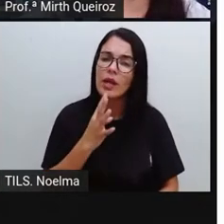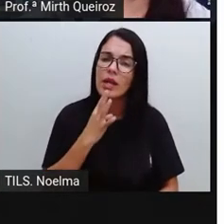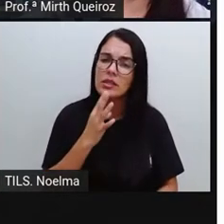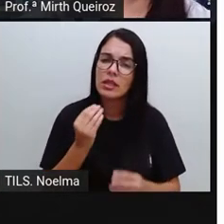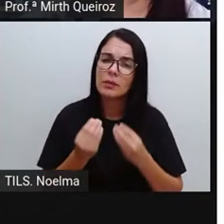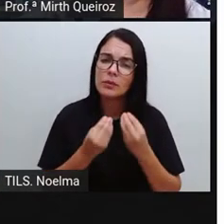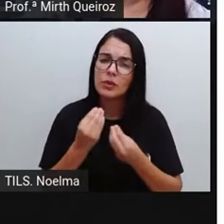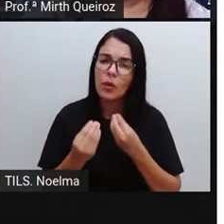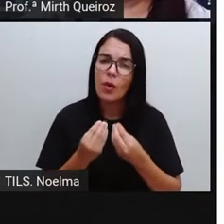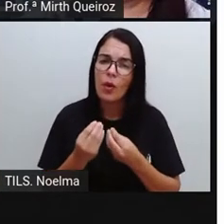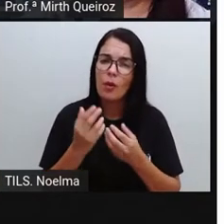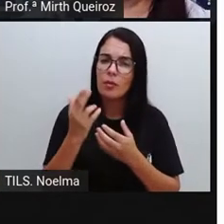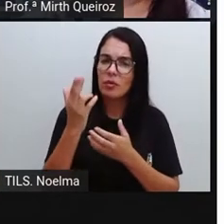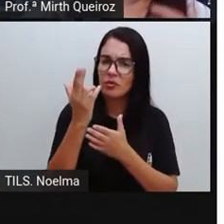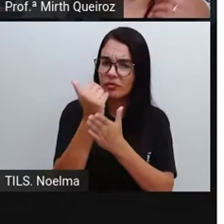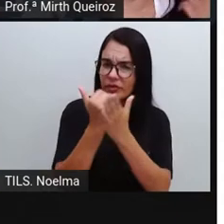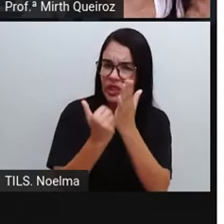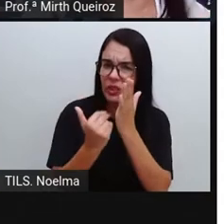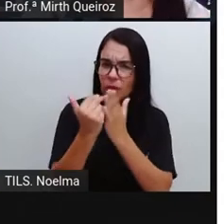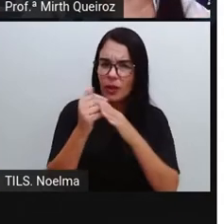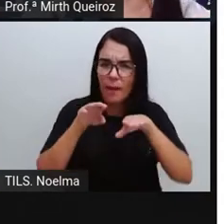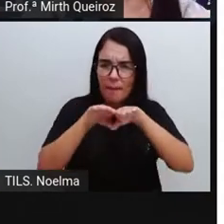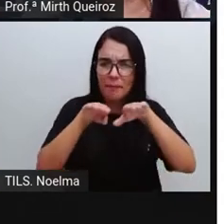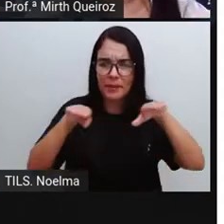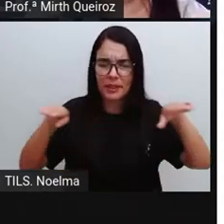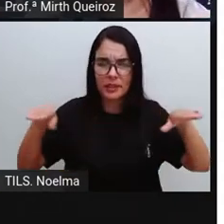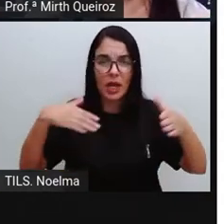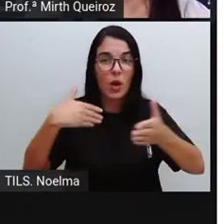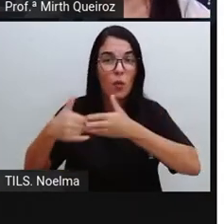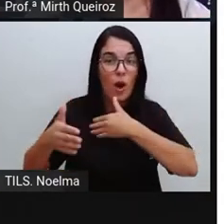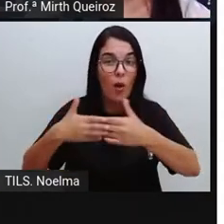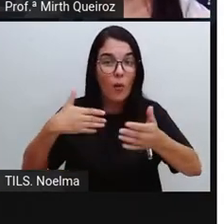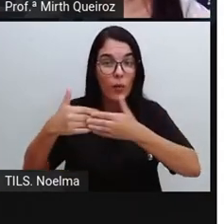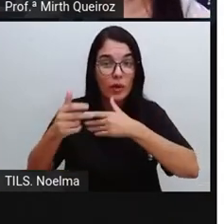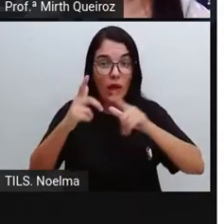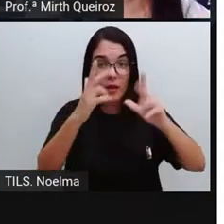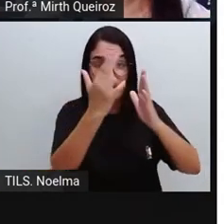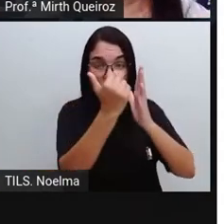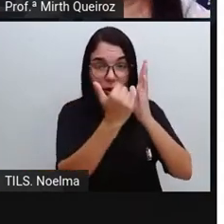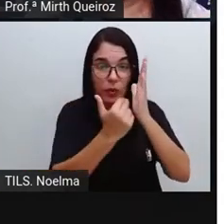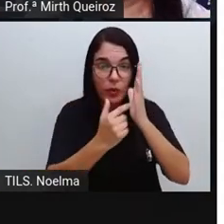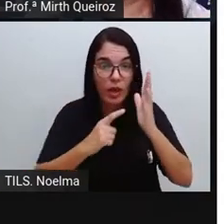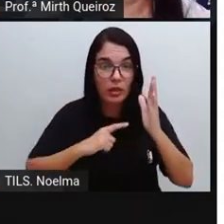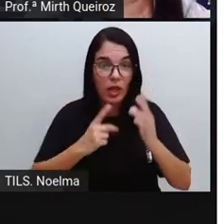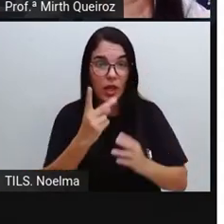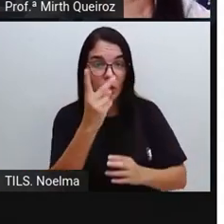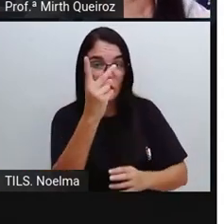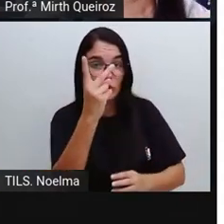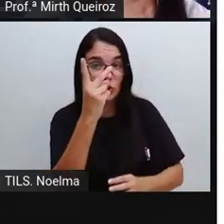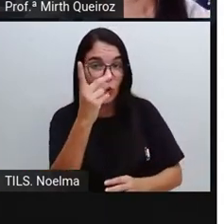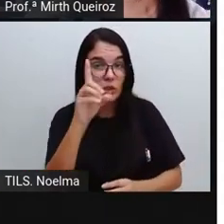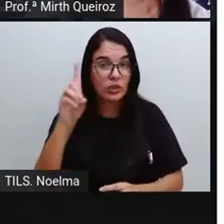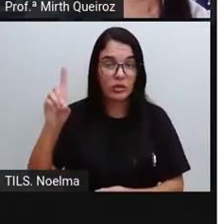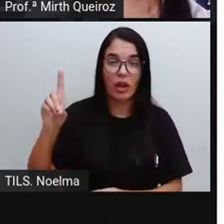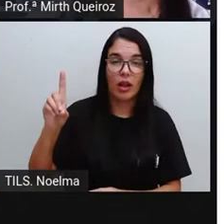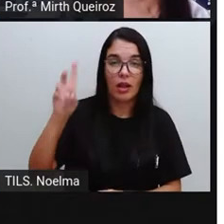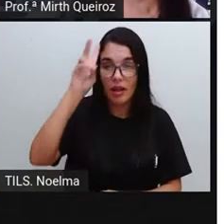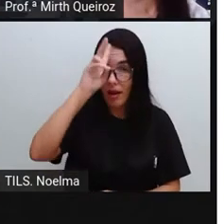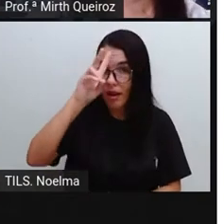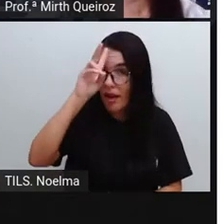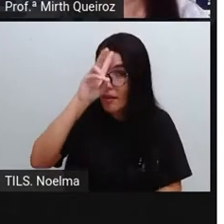Um, figura que possui duas dimensões, que a gente vai chamar de